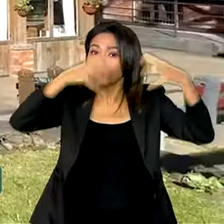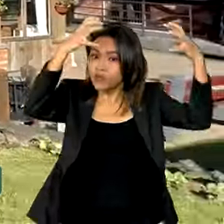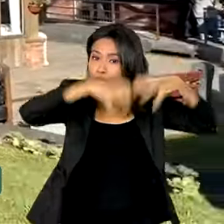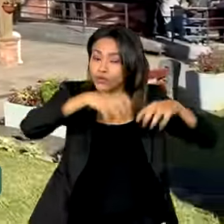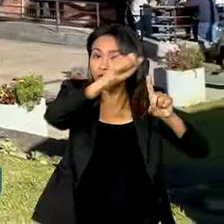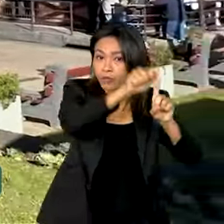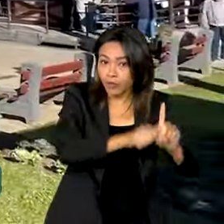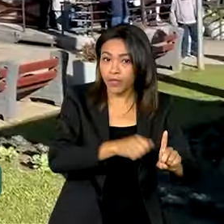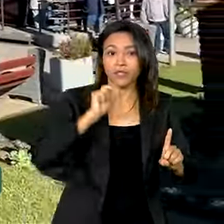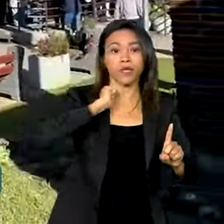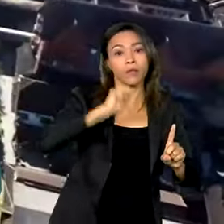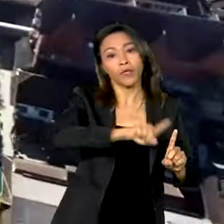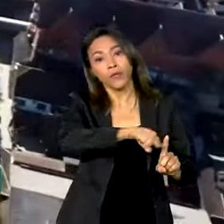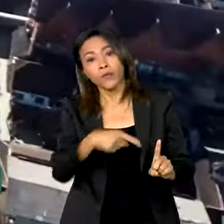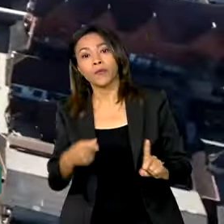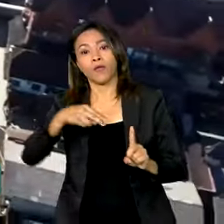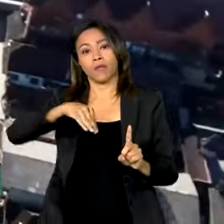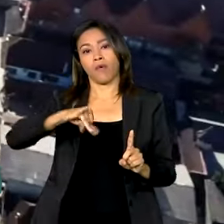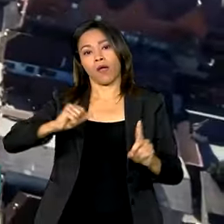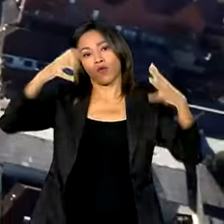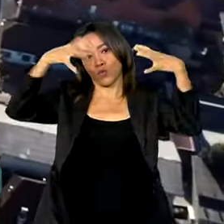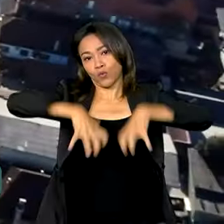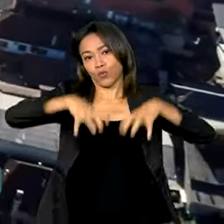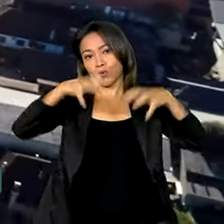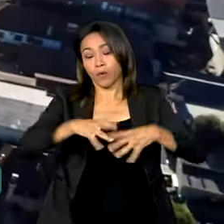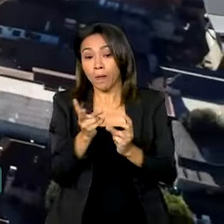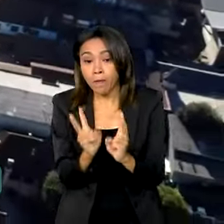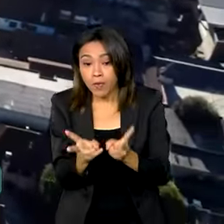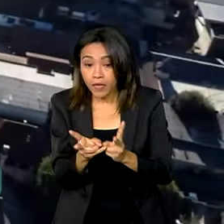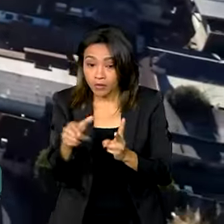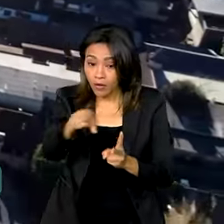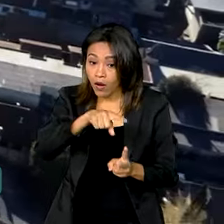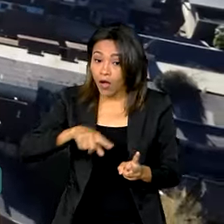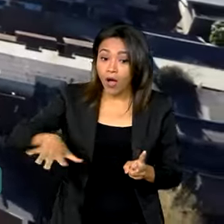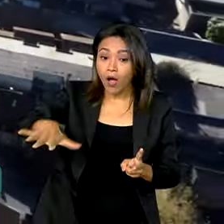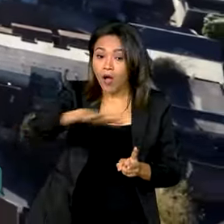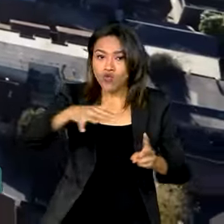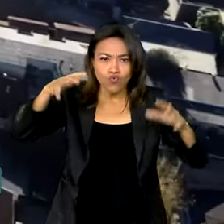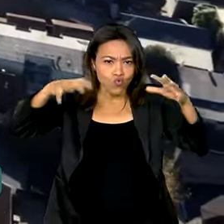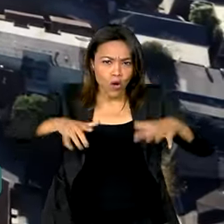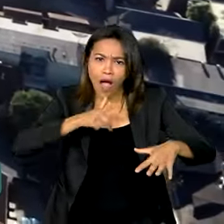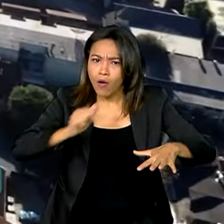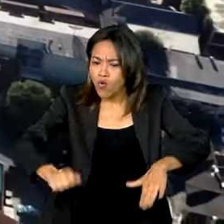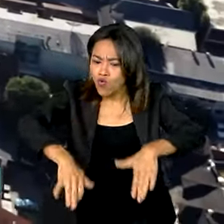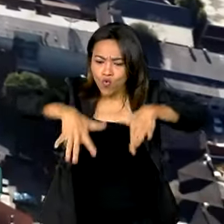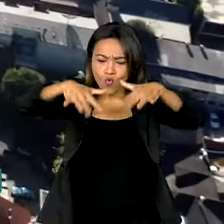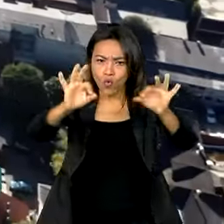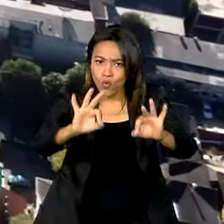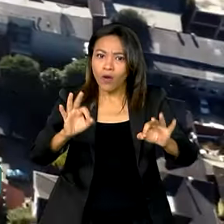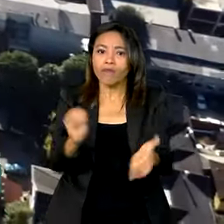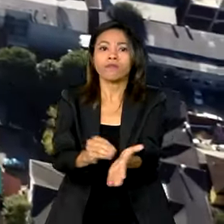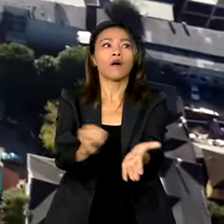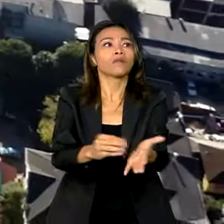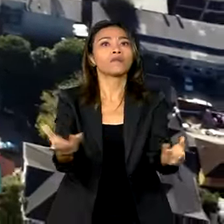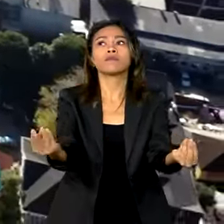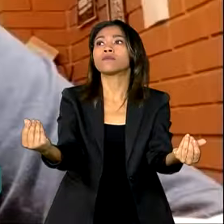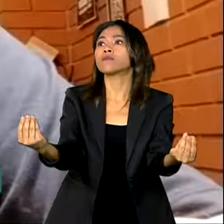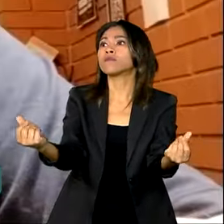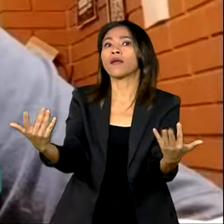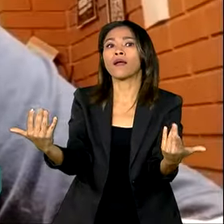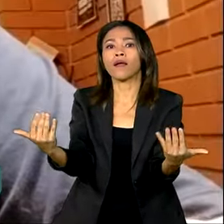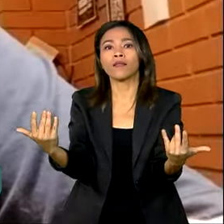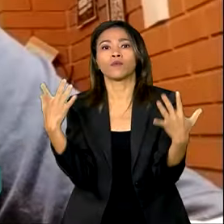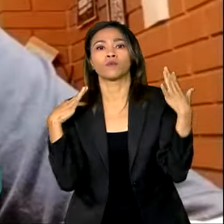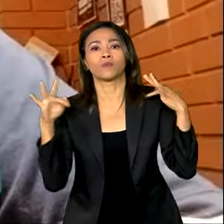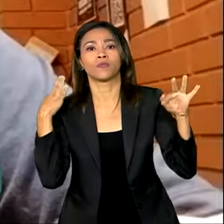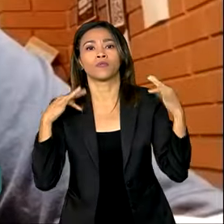abril e maio no Rio Grande do Sul. Mesmo regiões que não ficaram debaixo d'água, sofrem hoje com a falta de turistas. A